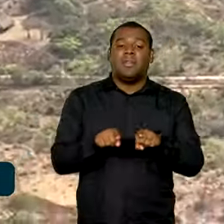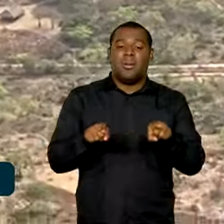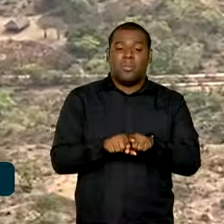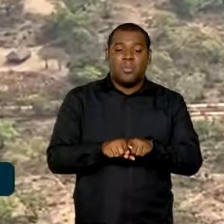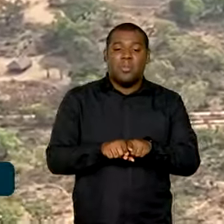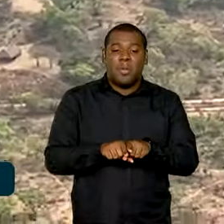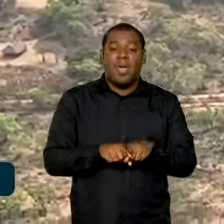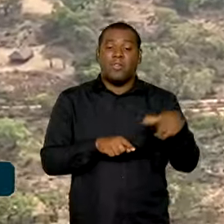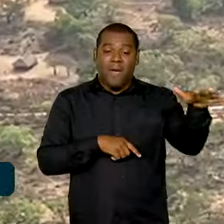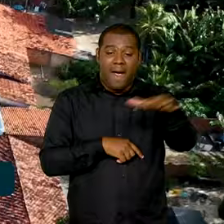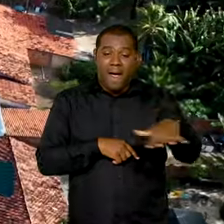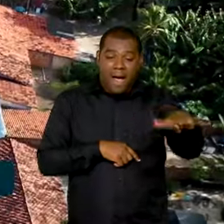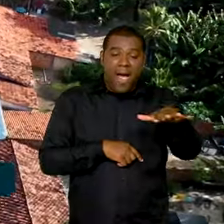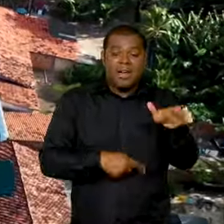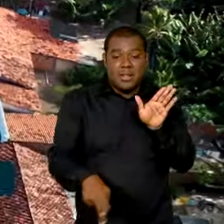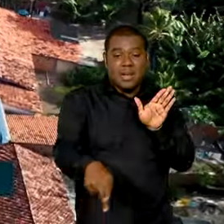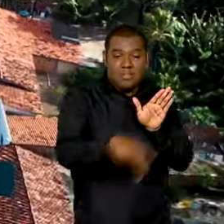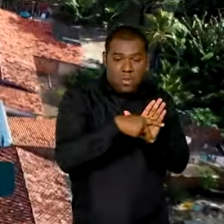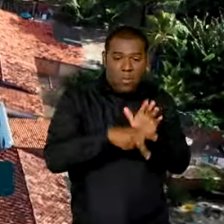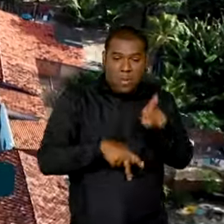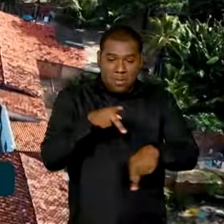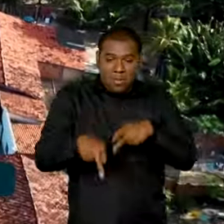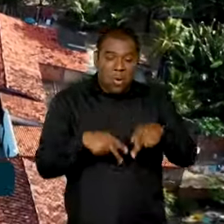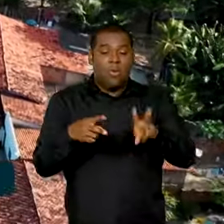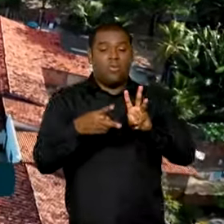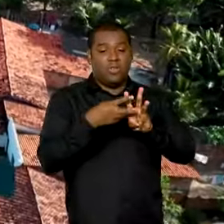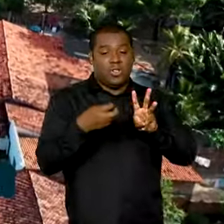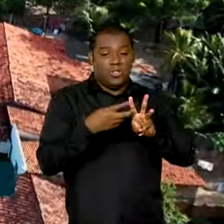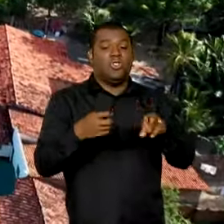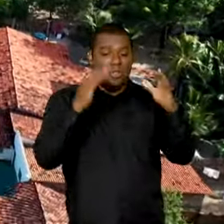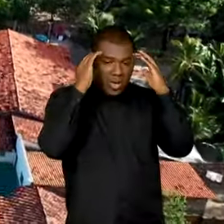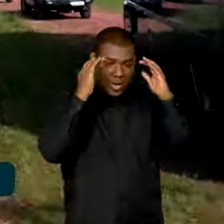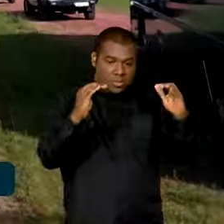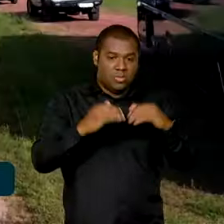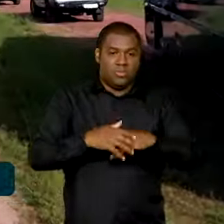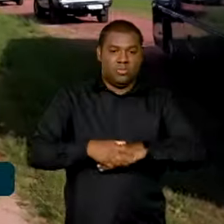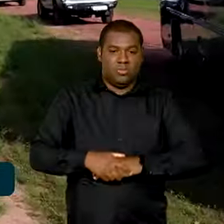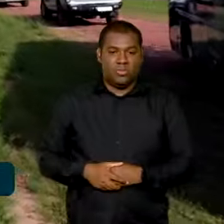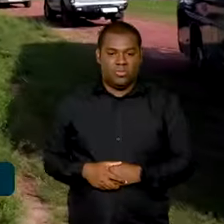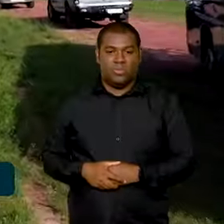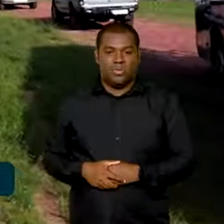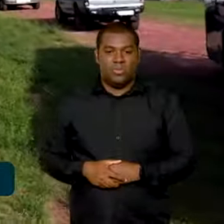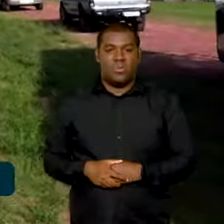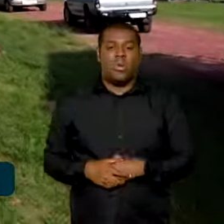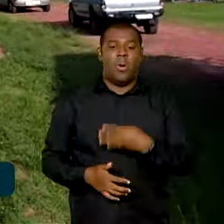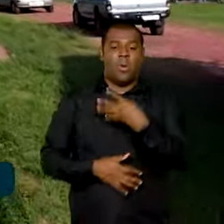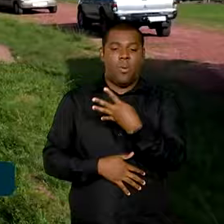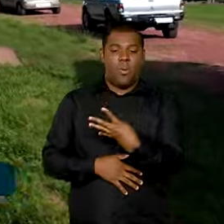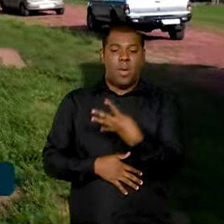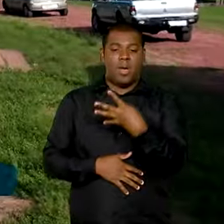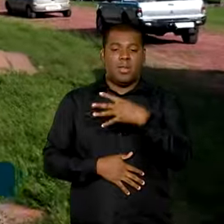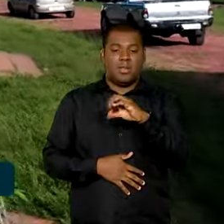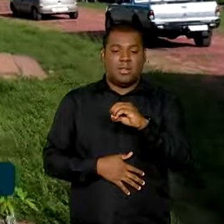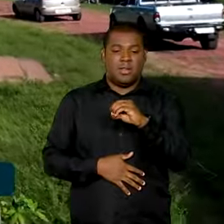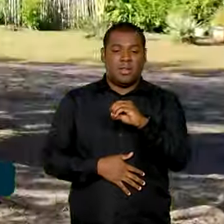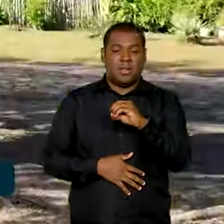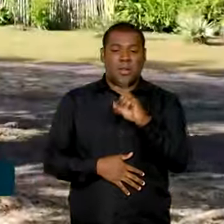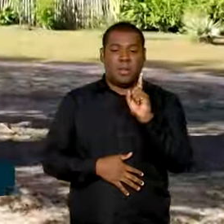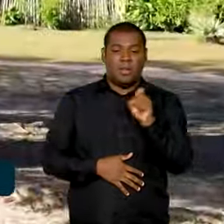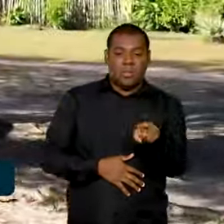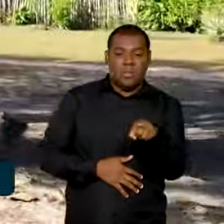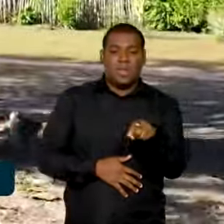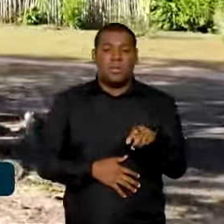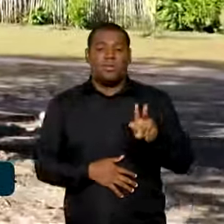delimitados e registrados e elevar de 14 mil para 42 mil hectares a área titulada de